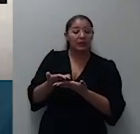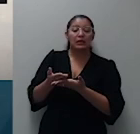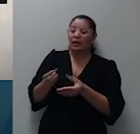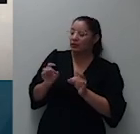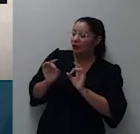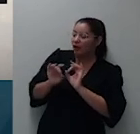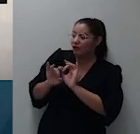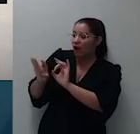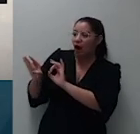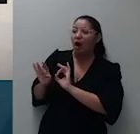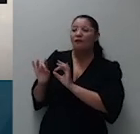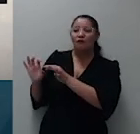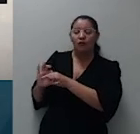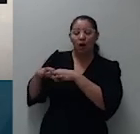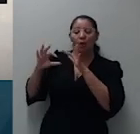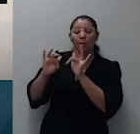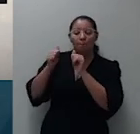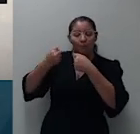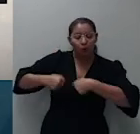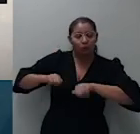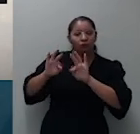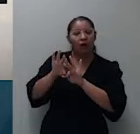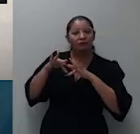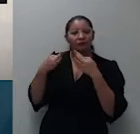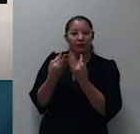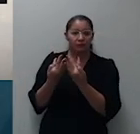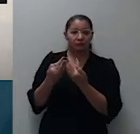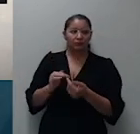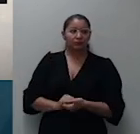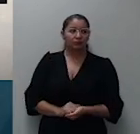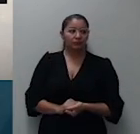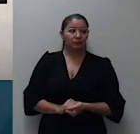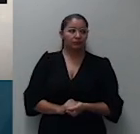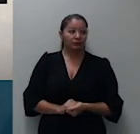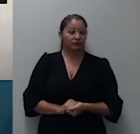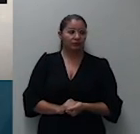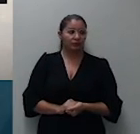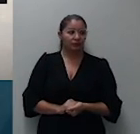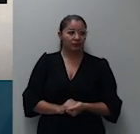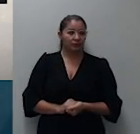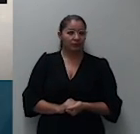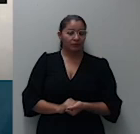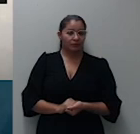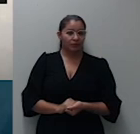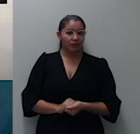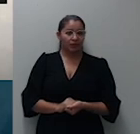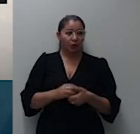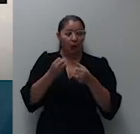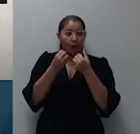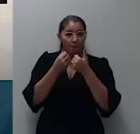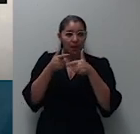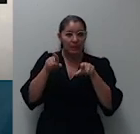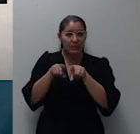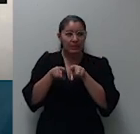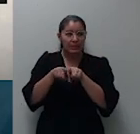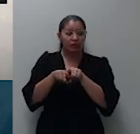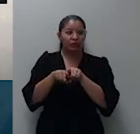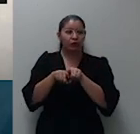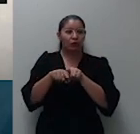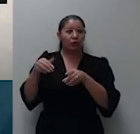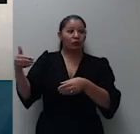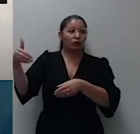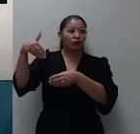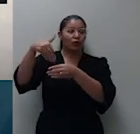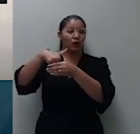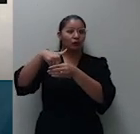do poder familiar não obstante não se deixar de considerar como bem destacado no voto dirigente a peculiaridade